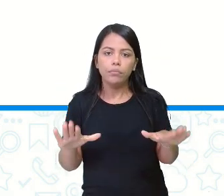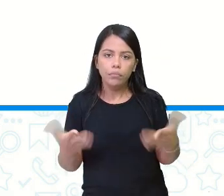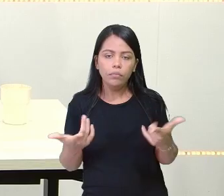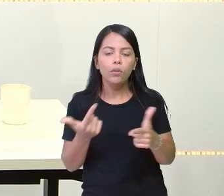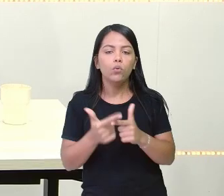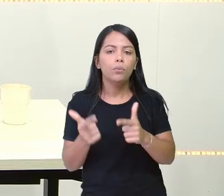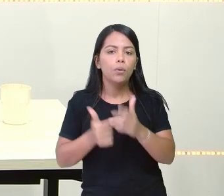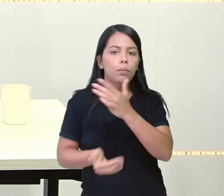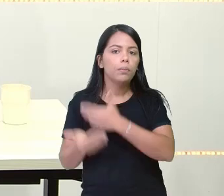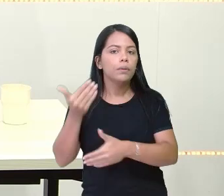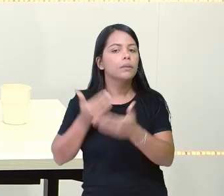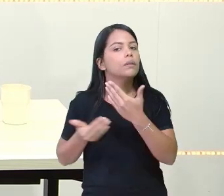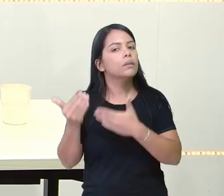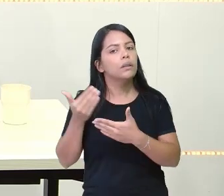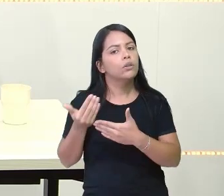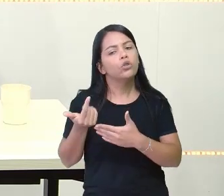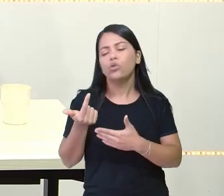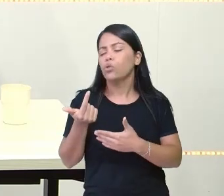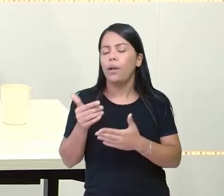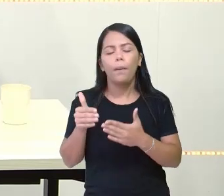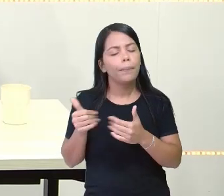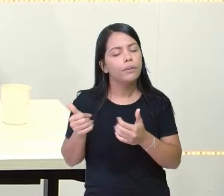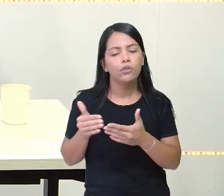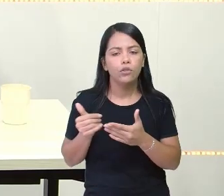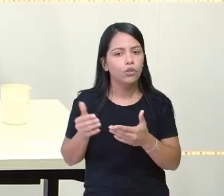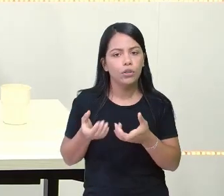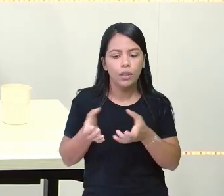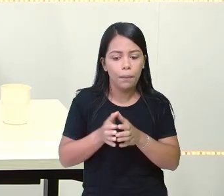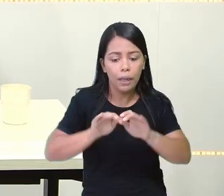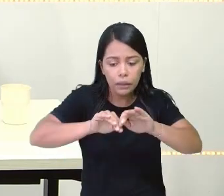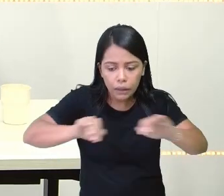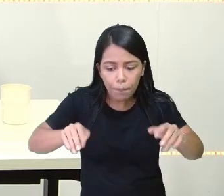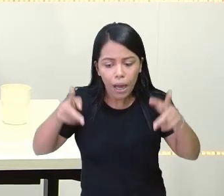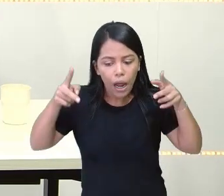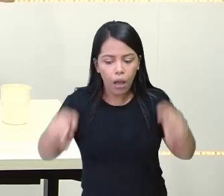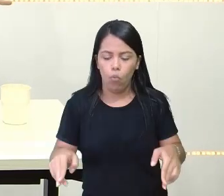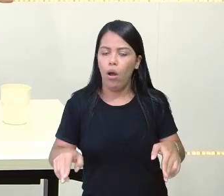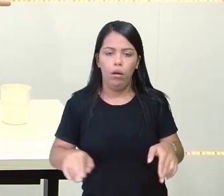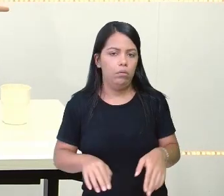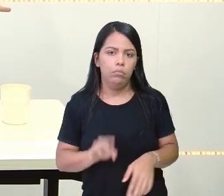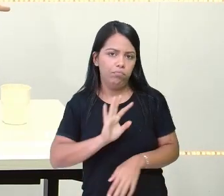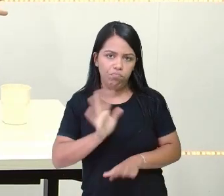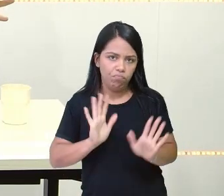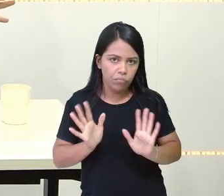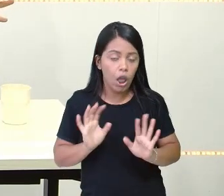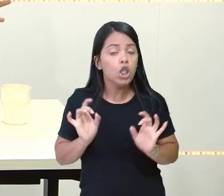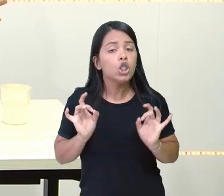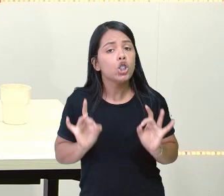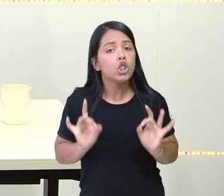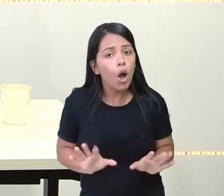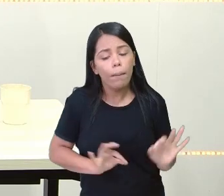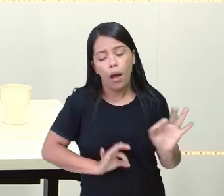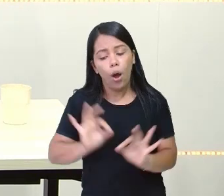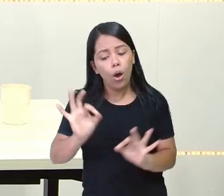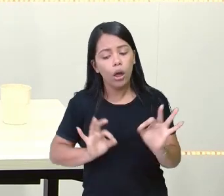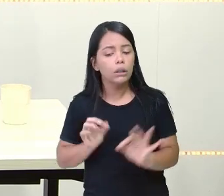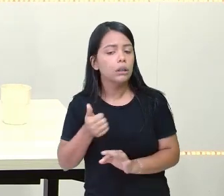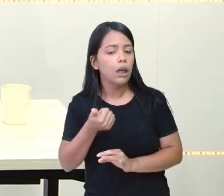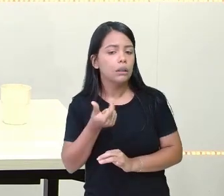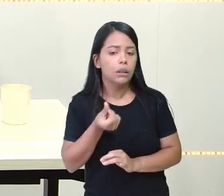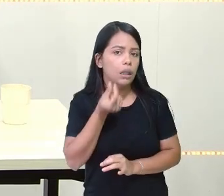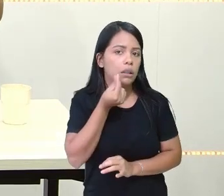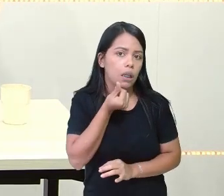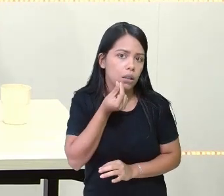pedia para repartir igualmente, né? Só estava dizendo ali que queria organizar os seus 16 lápis no